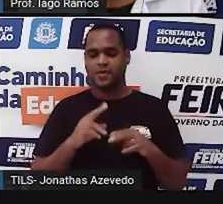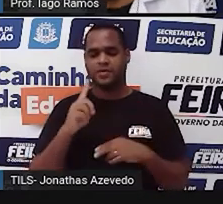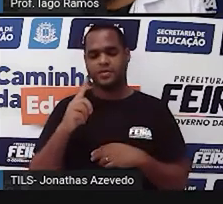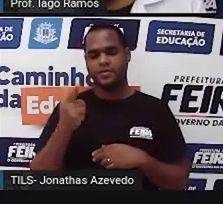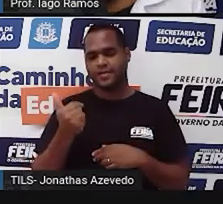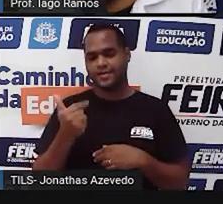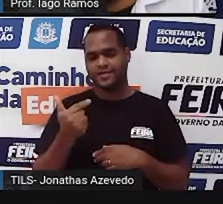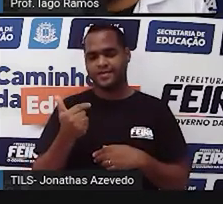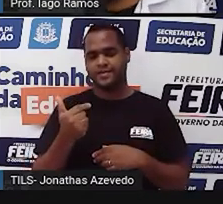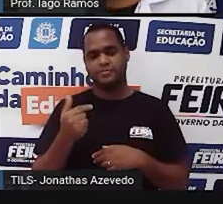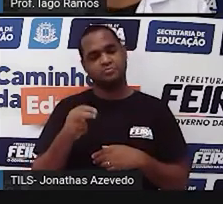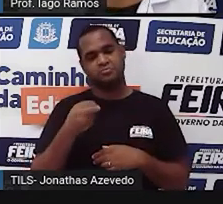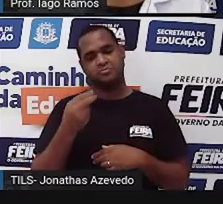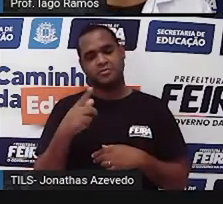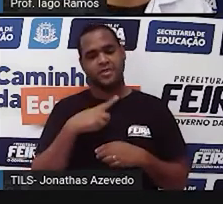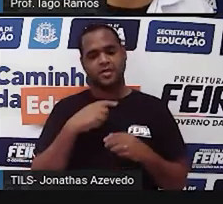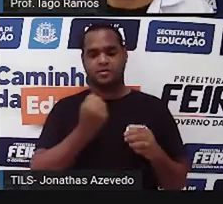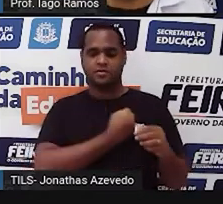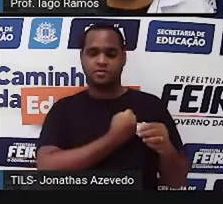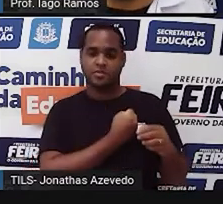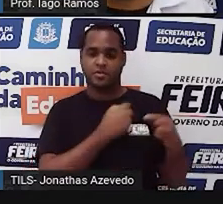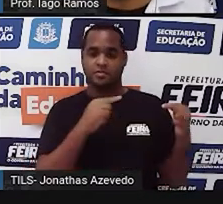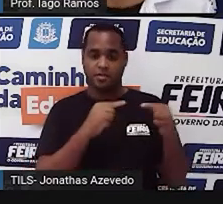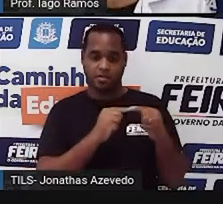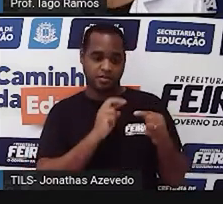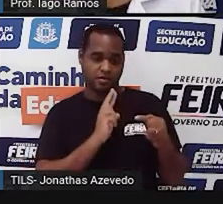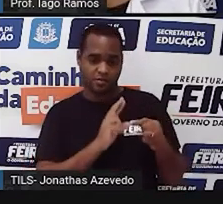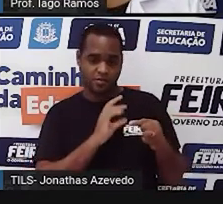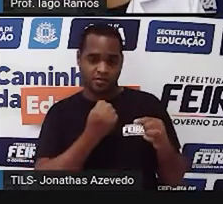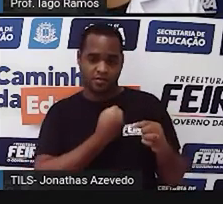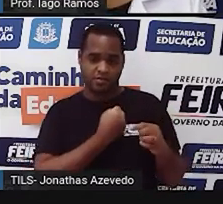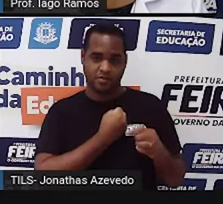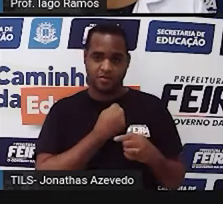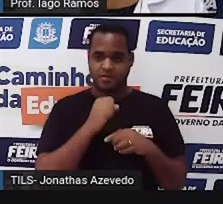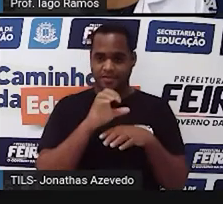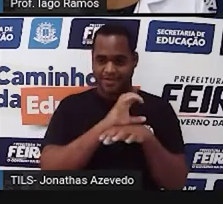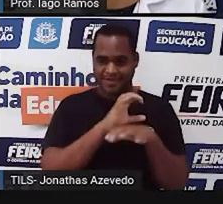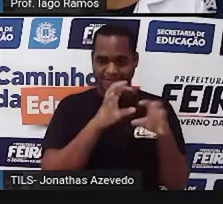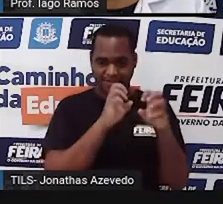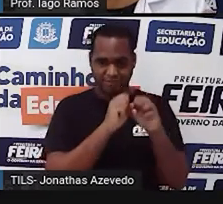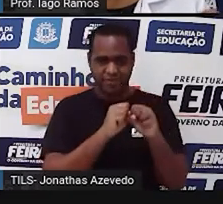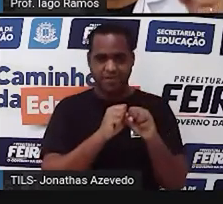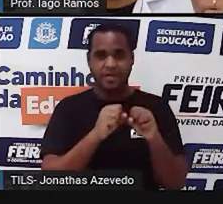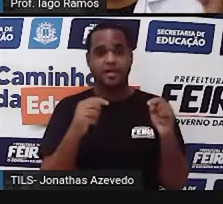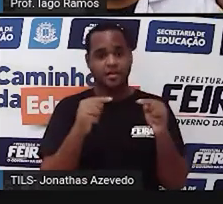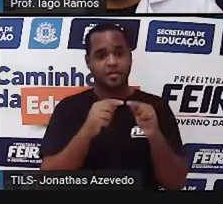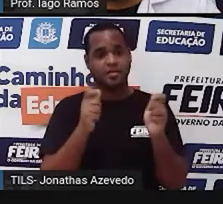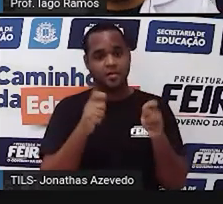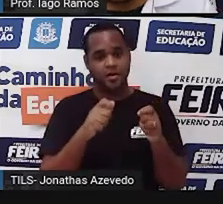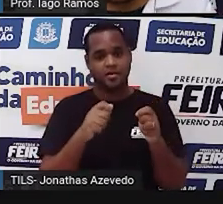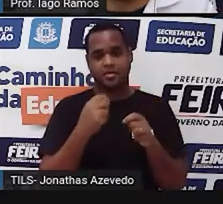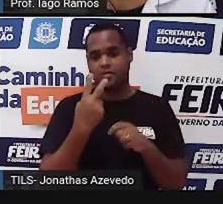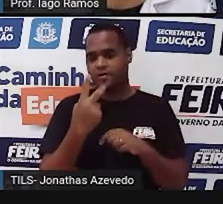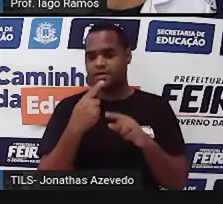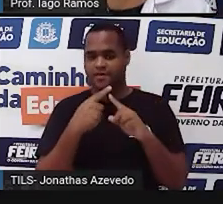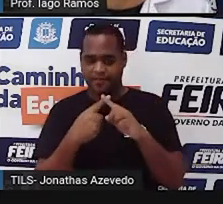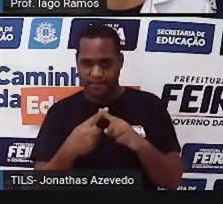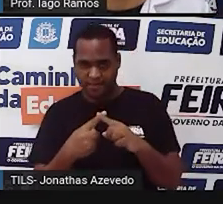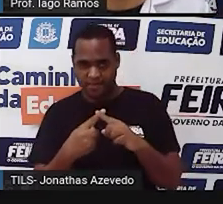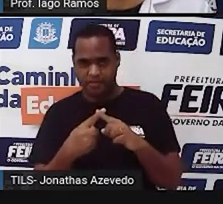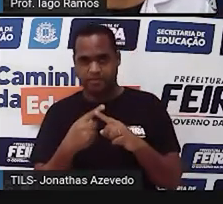Ou seja, qual é o número que vai no quadradinho cinza para quando fizer duas vezes ele,